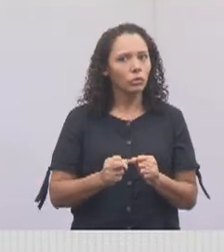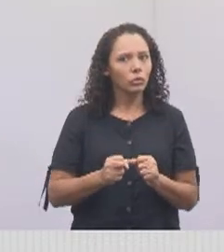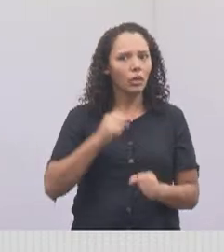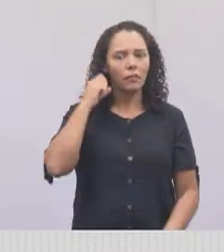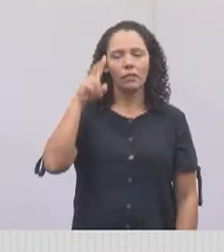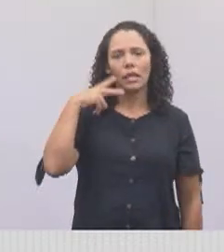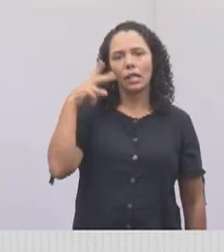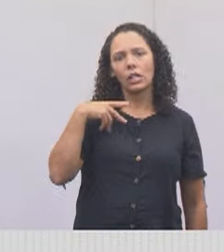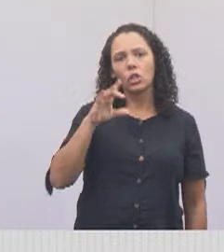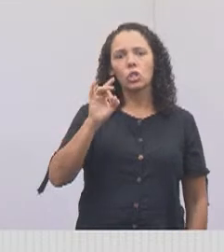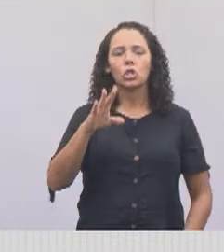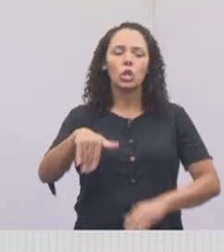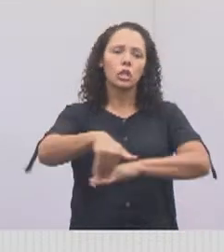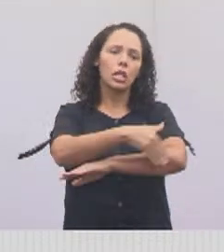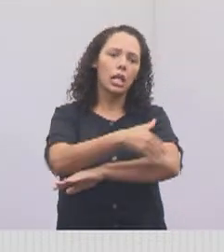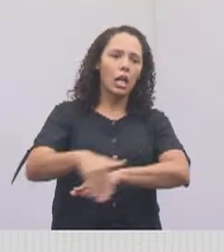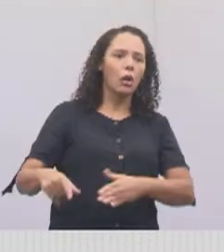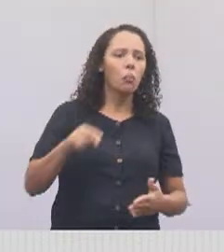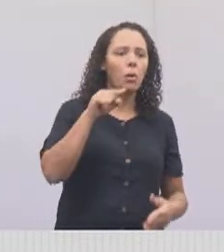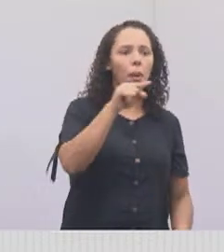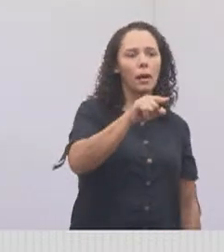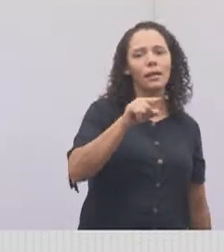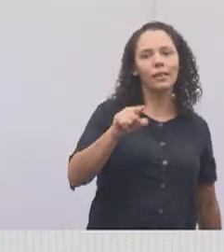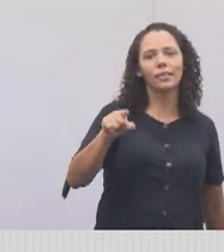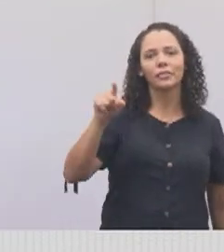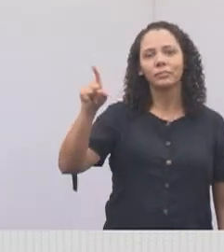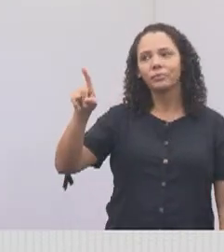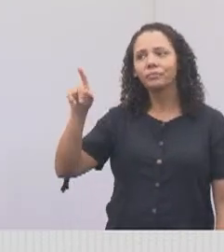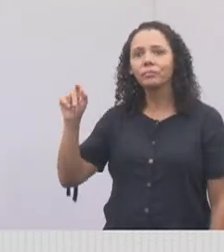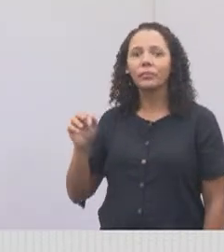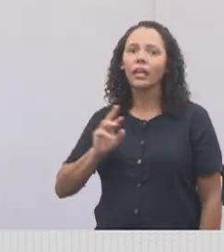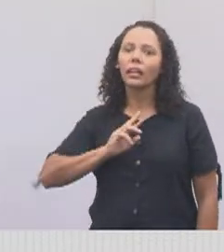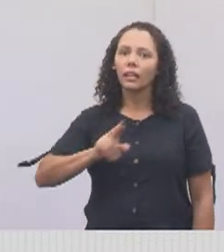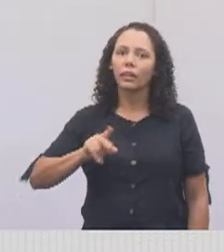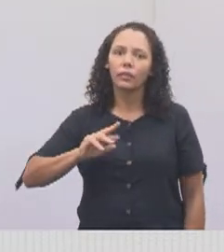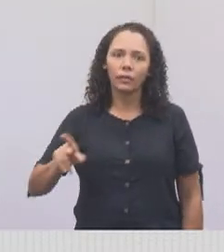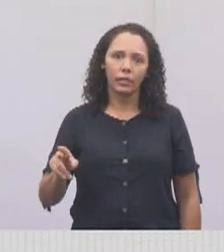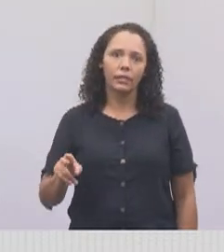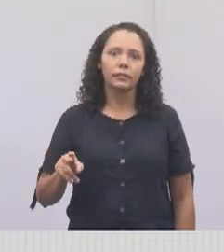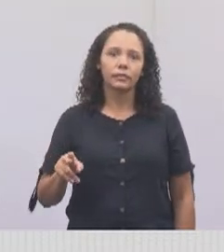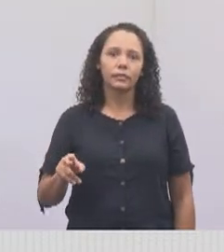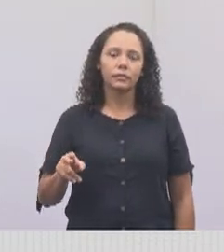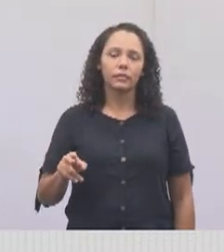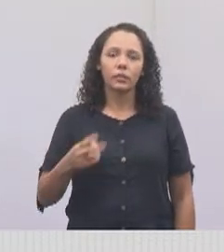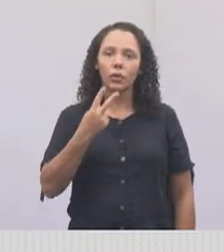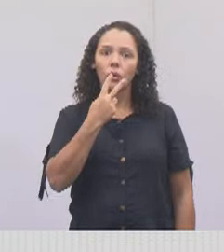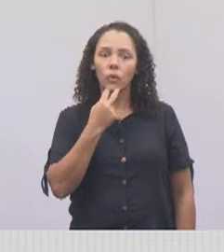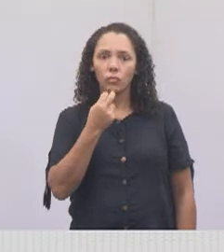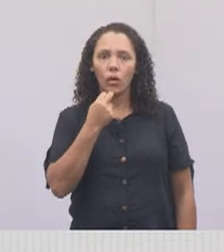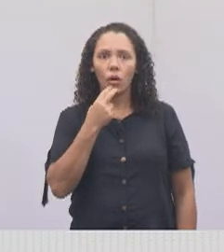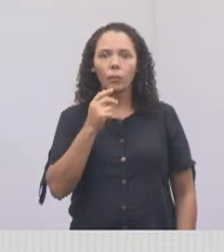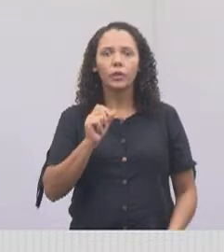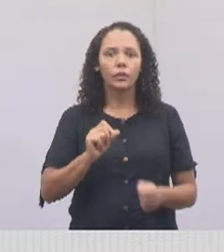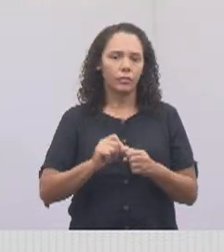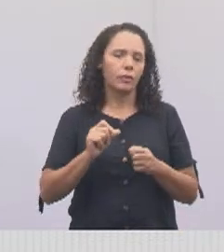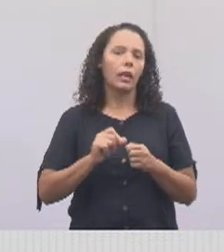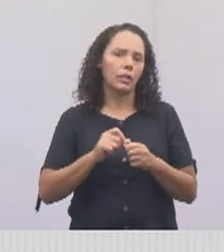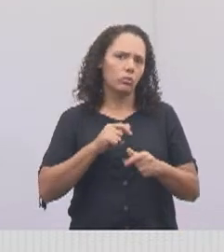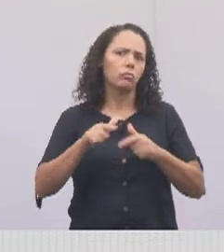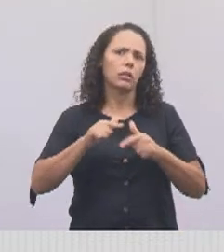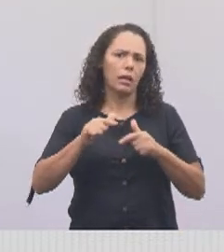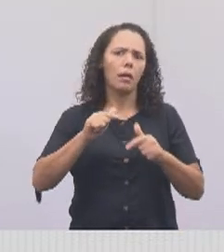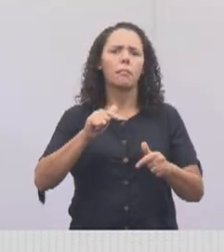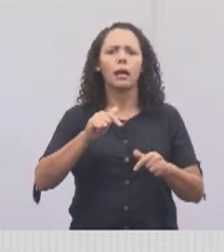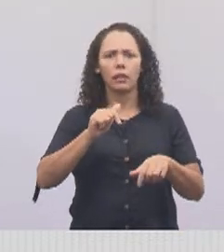é para ficar saindo só na rua apontando as coisas, não é? O vereador, o Valmir, mas ele faz muito mais além disso, ele